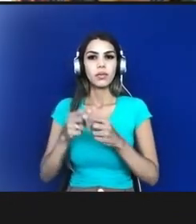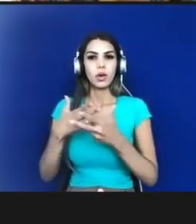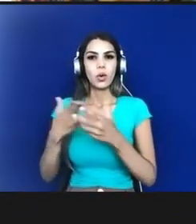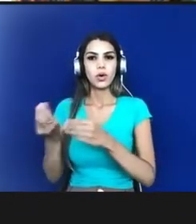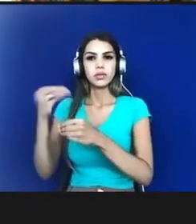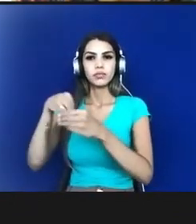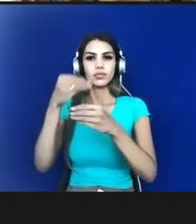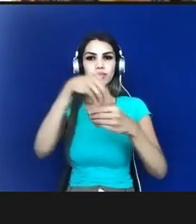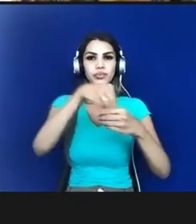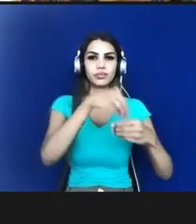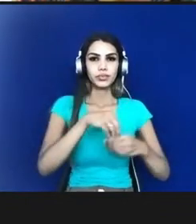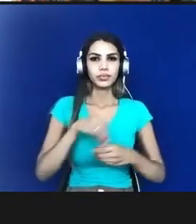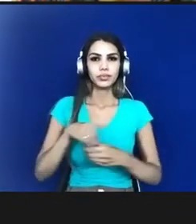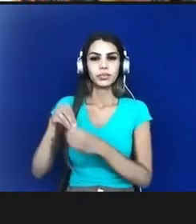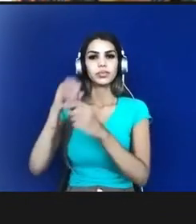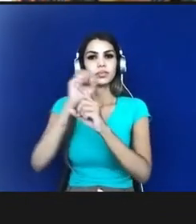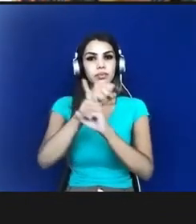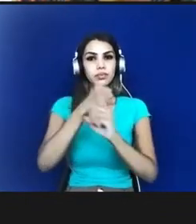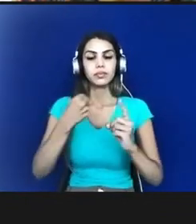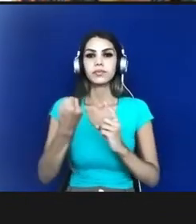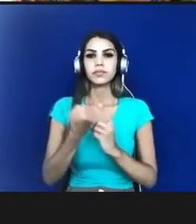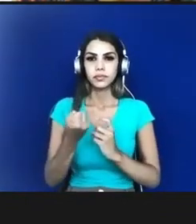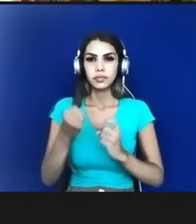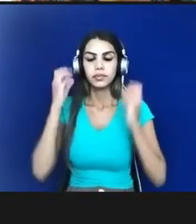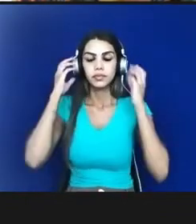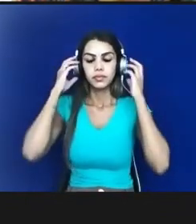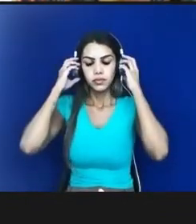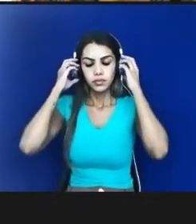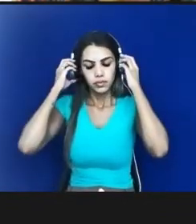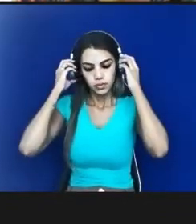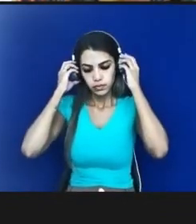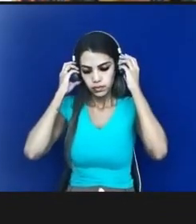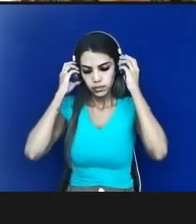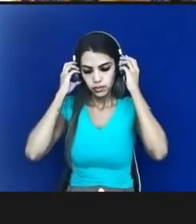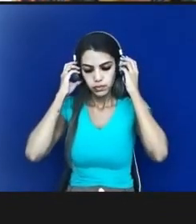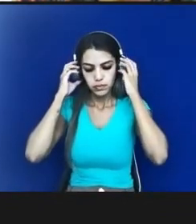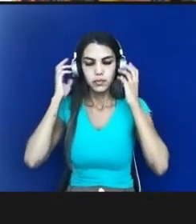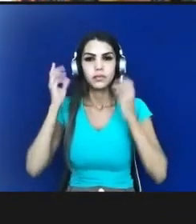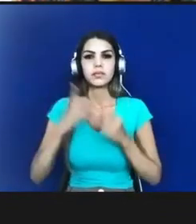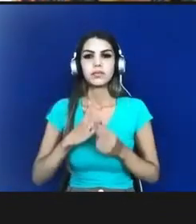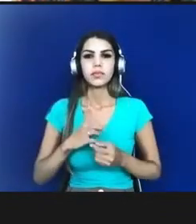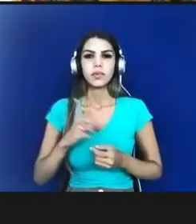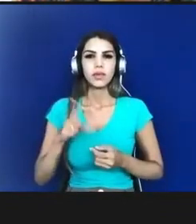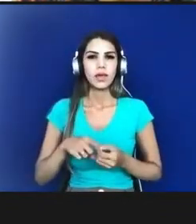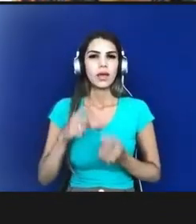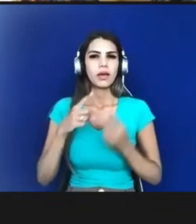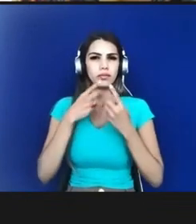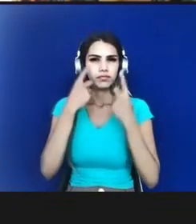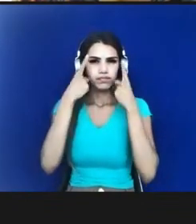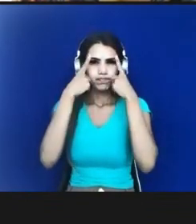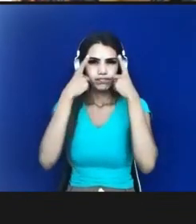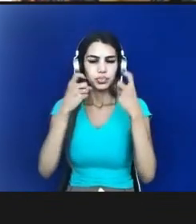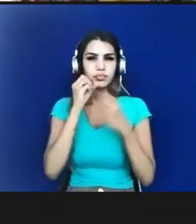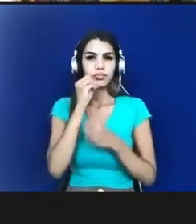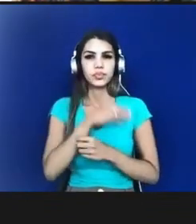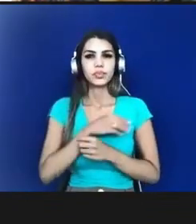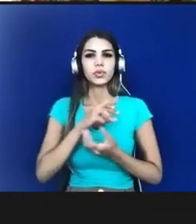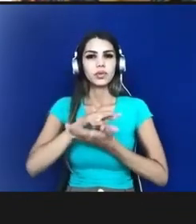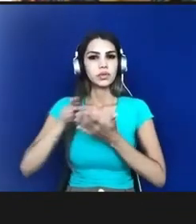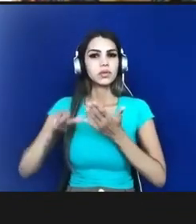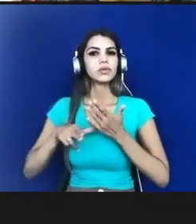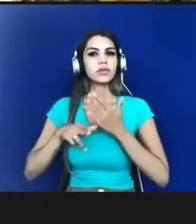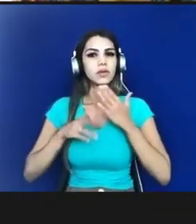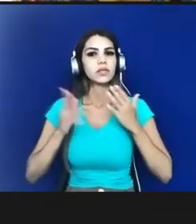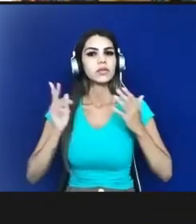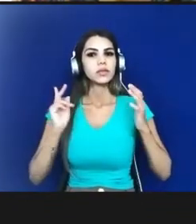e que temos aí várias violências cometidas né nós temos uma parte da